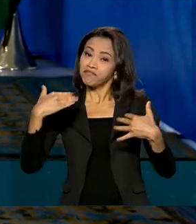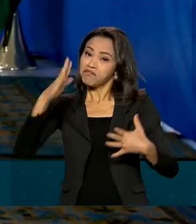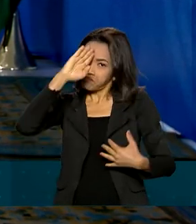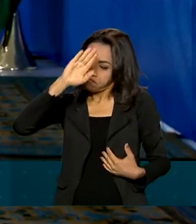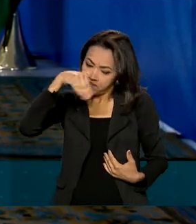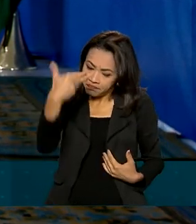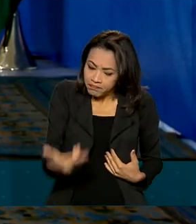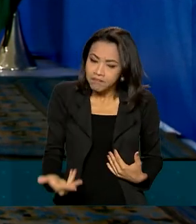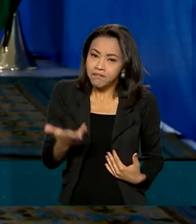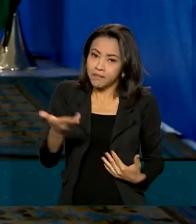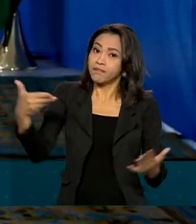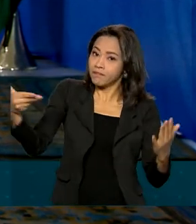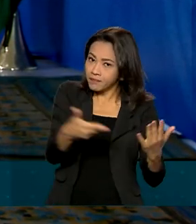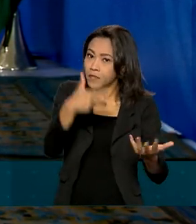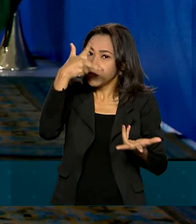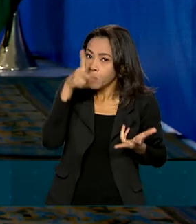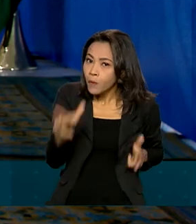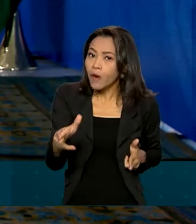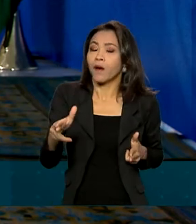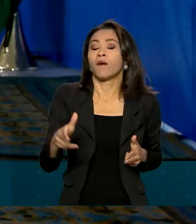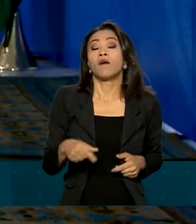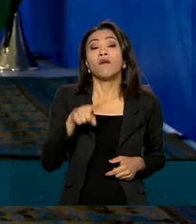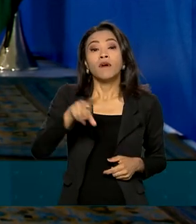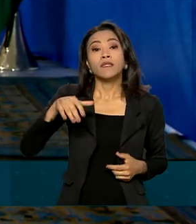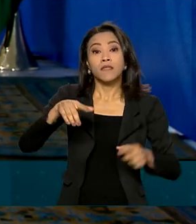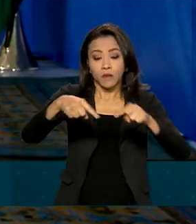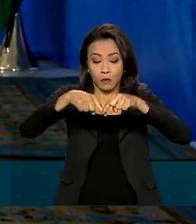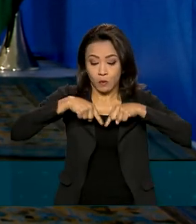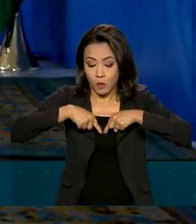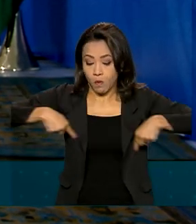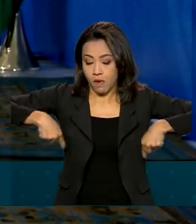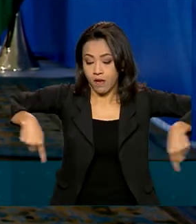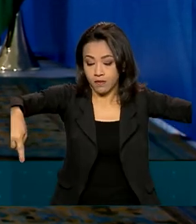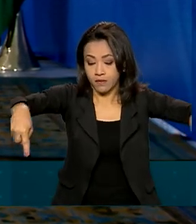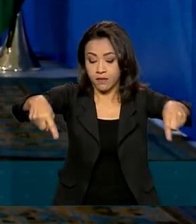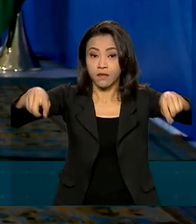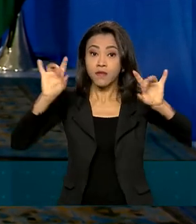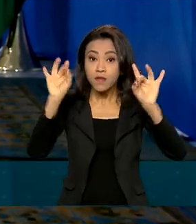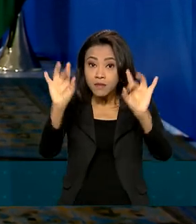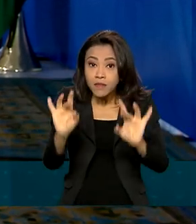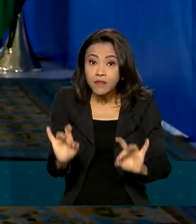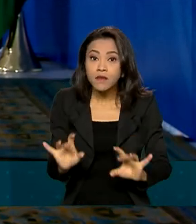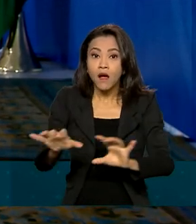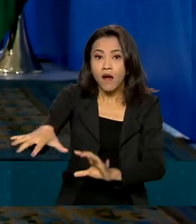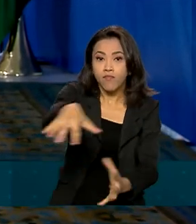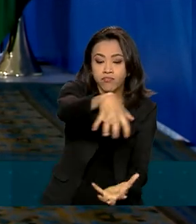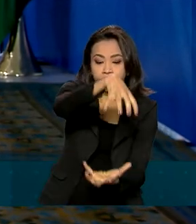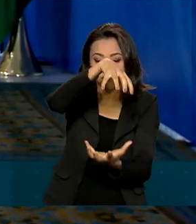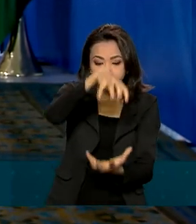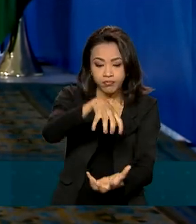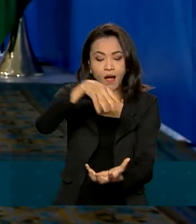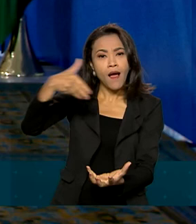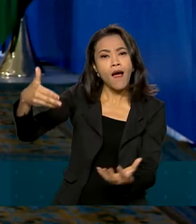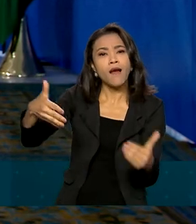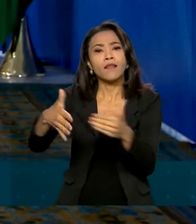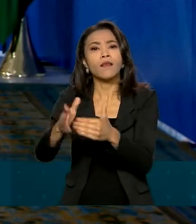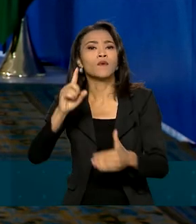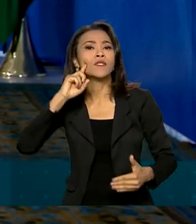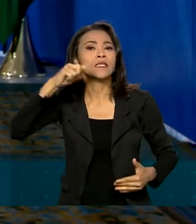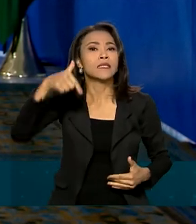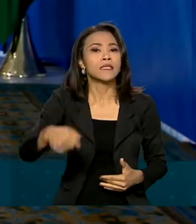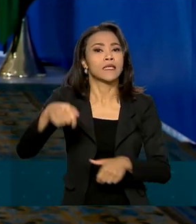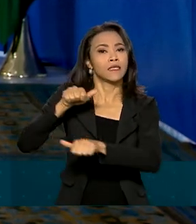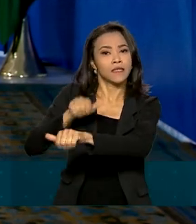No Itamaraty, o coração ficará exposto em uma sala especialmente reservada até o dia 7 de setembro. E essa